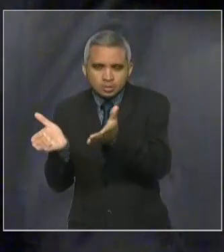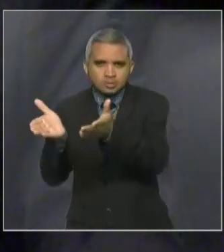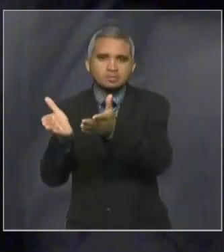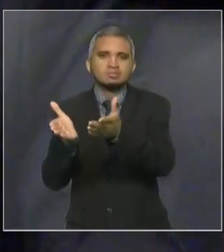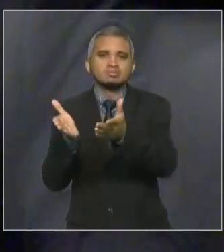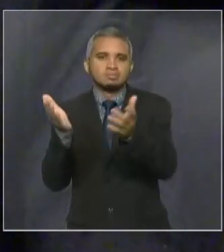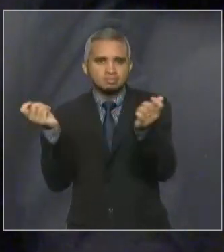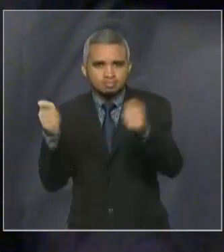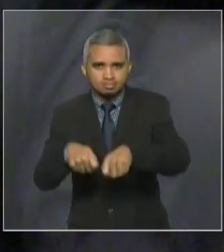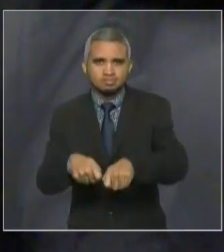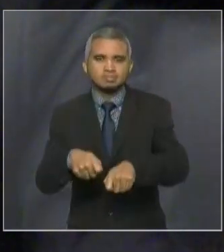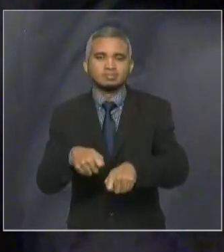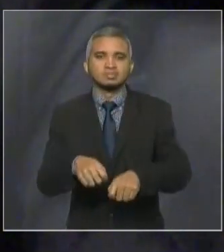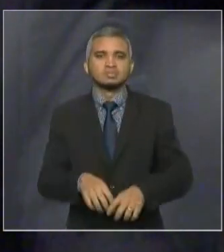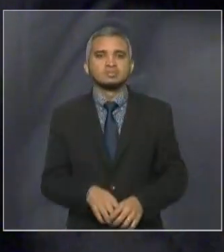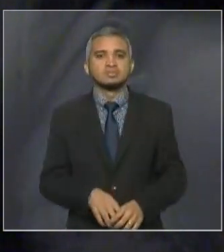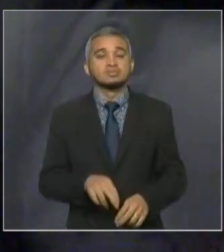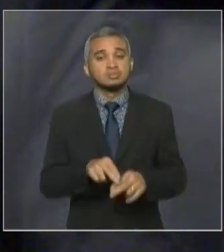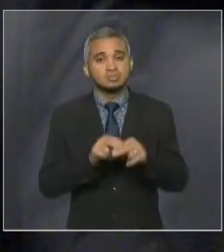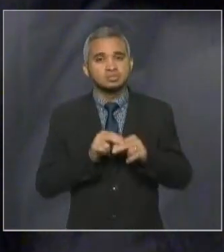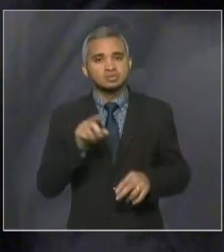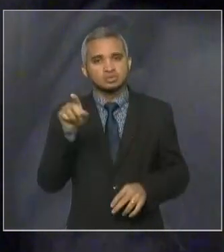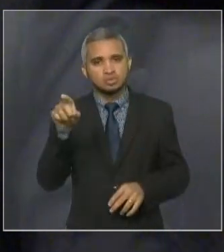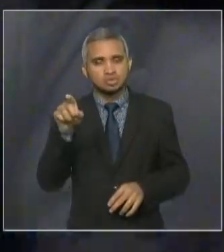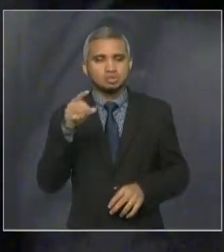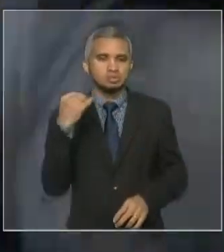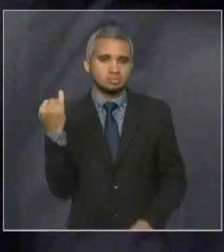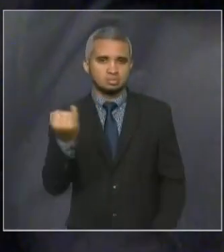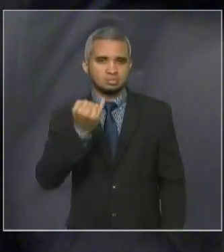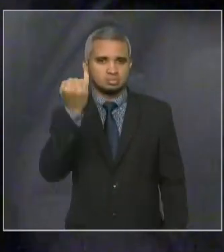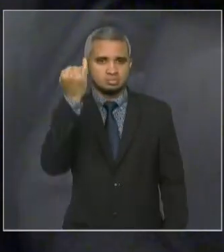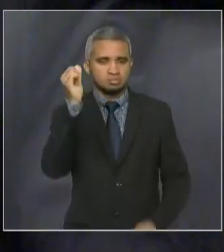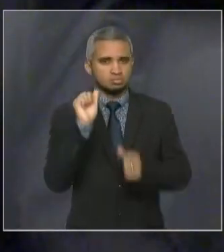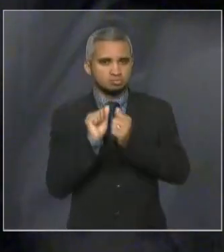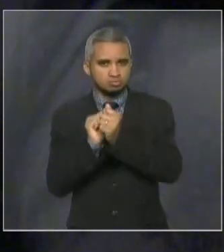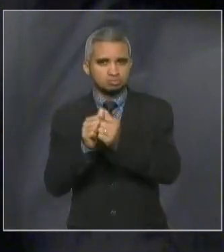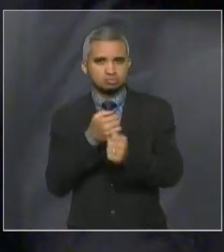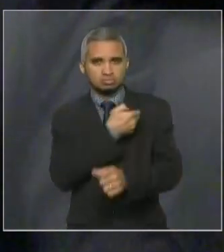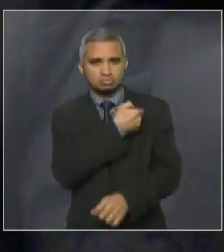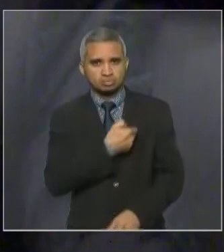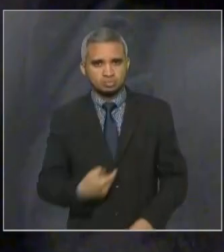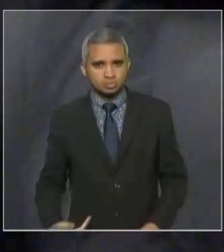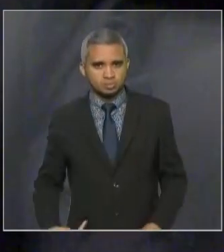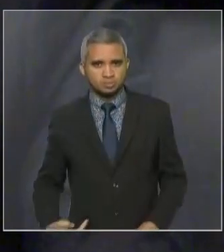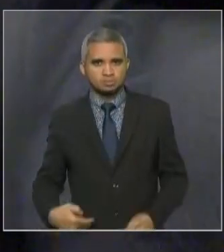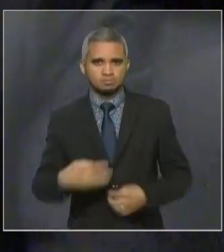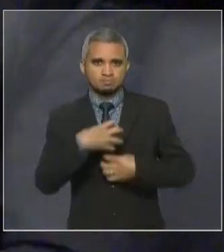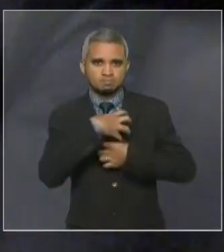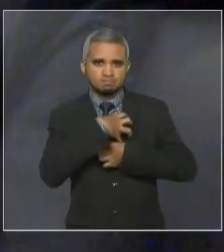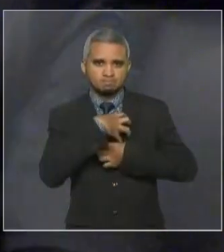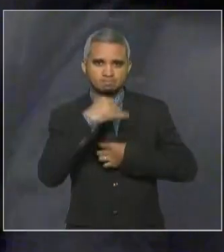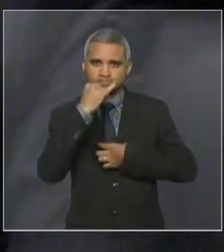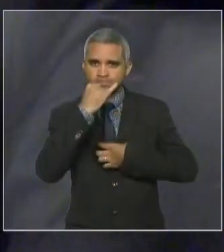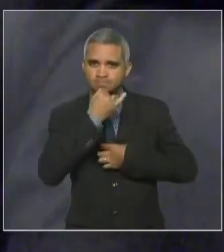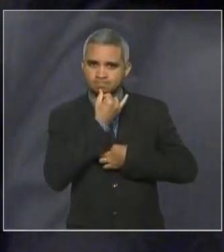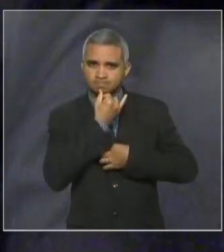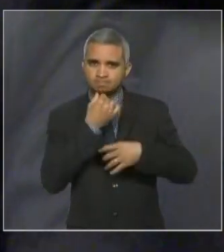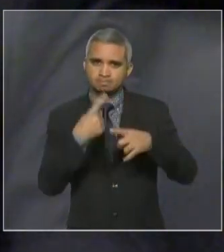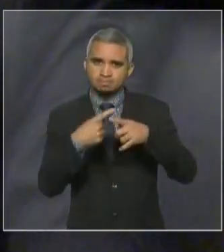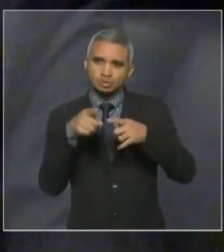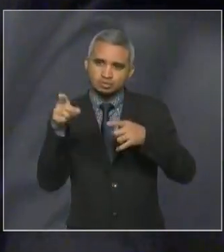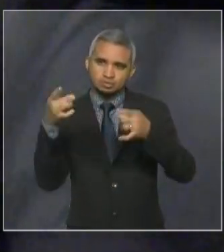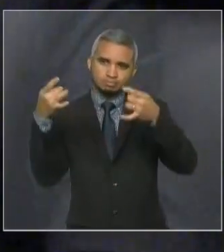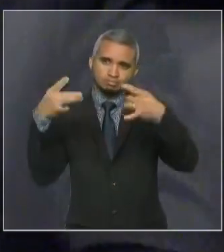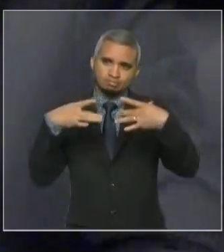o Maranhão, importante para o governo. Então, o sucesso nessa missão, lamento muito não poder estar contigo contando aqui na nossa